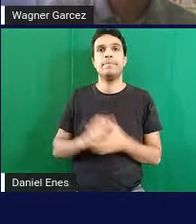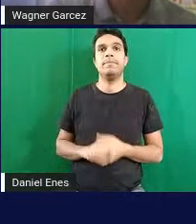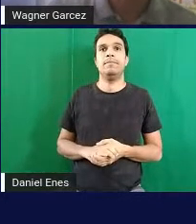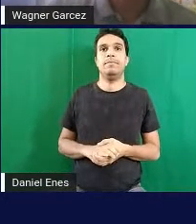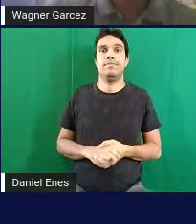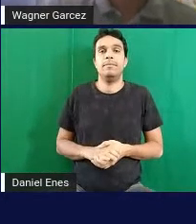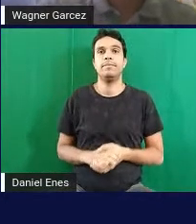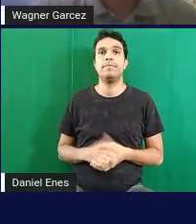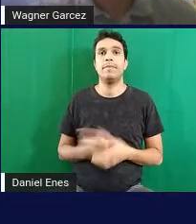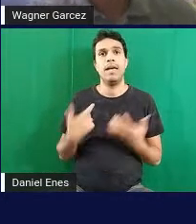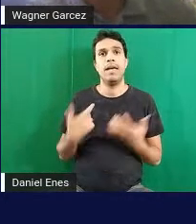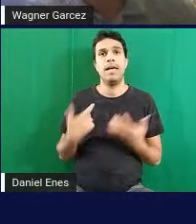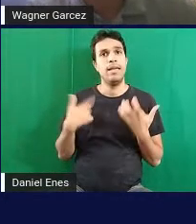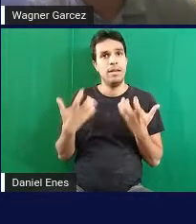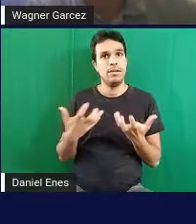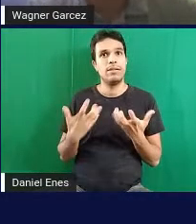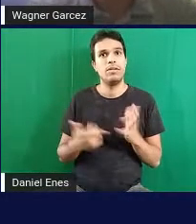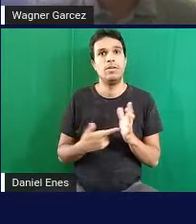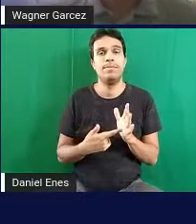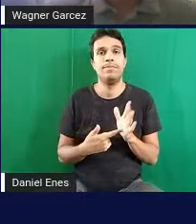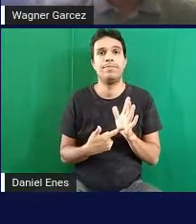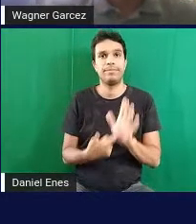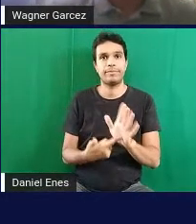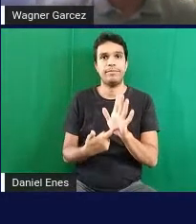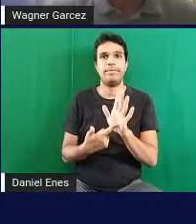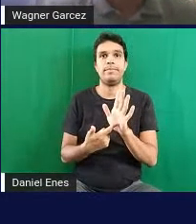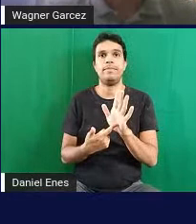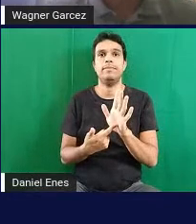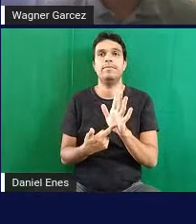quero mostrar para vocês